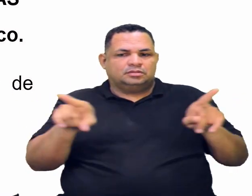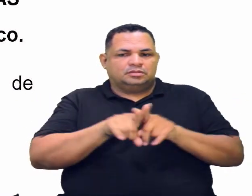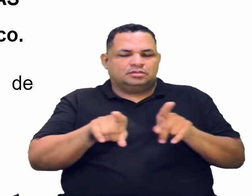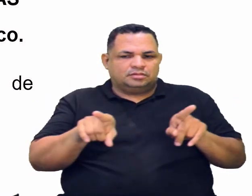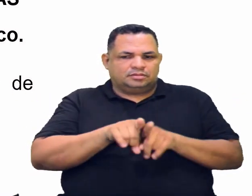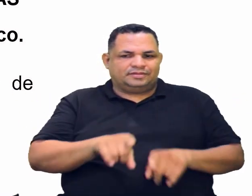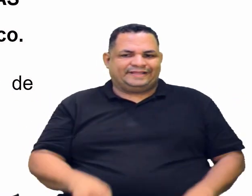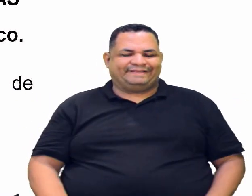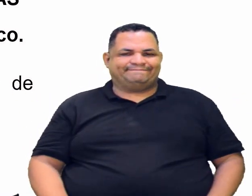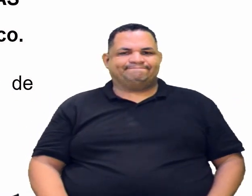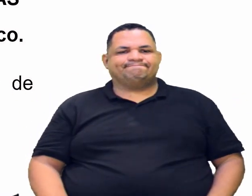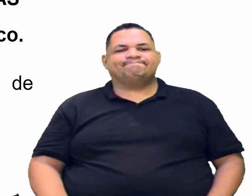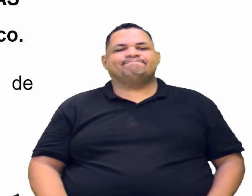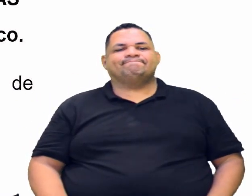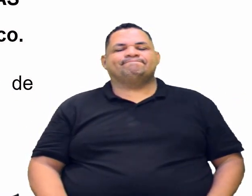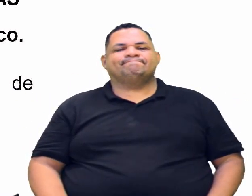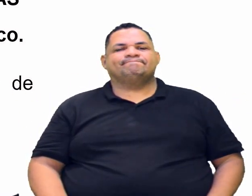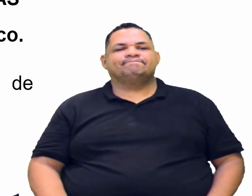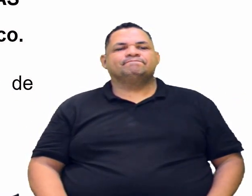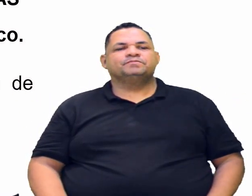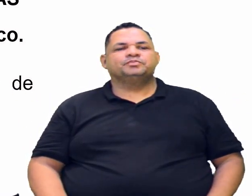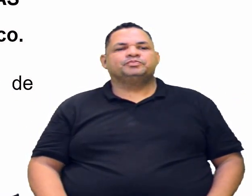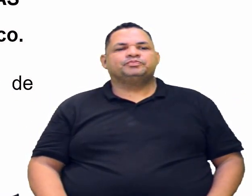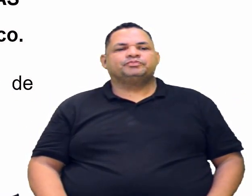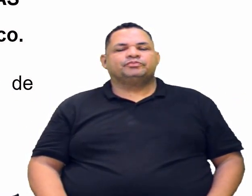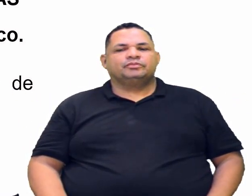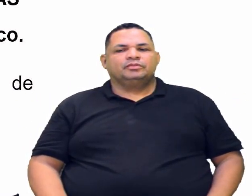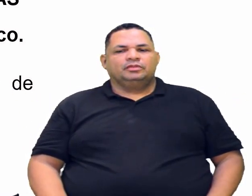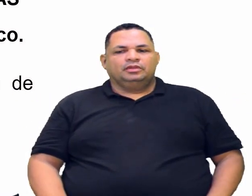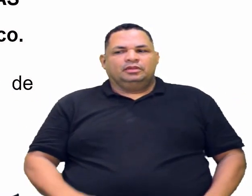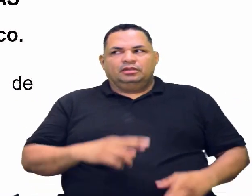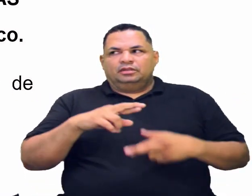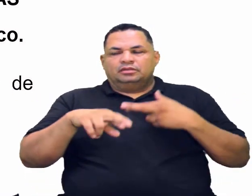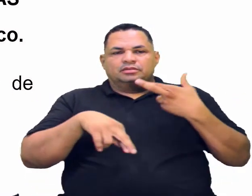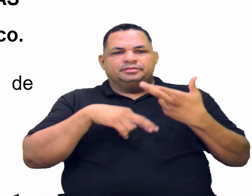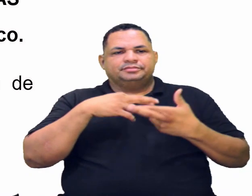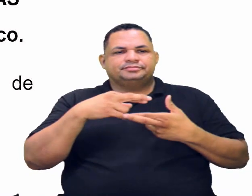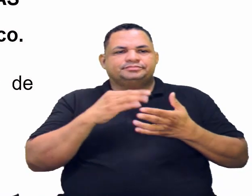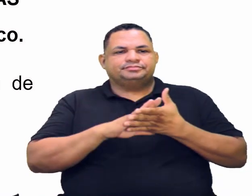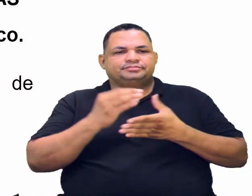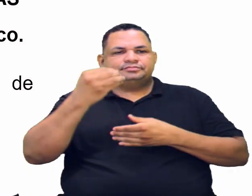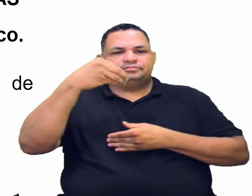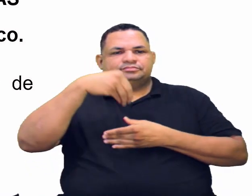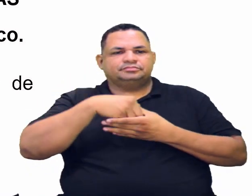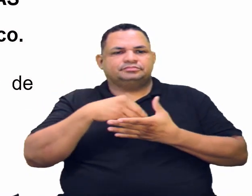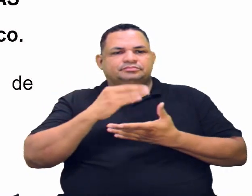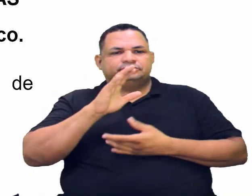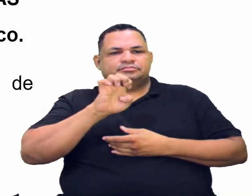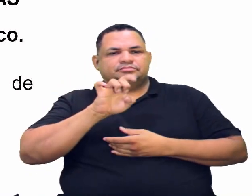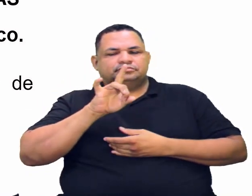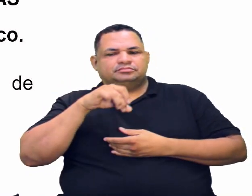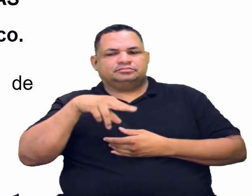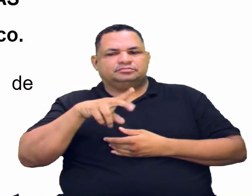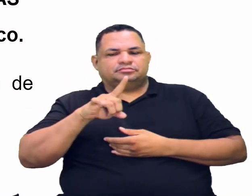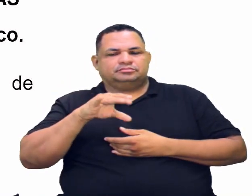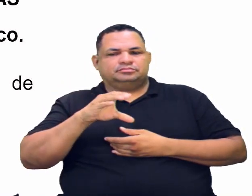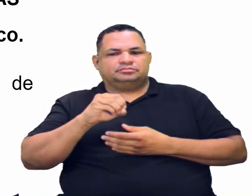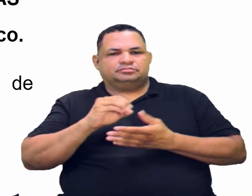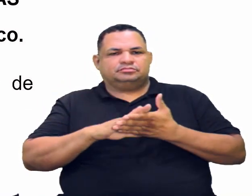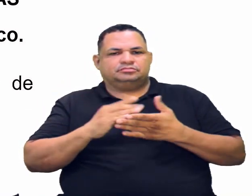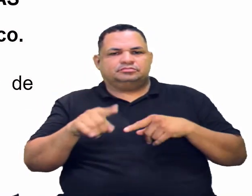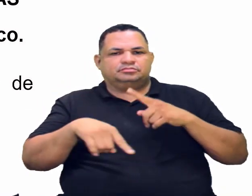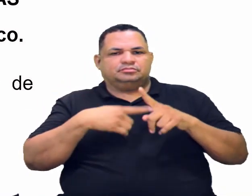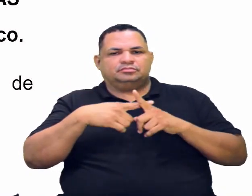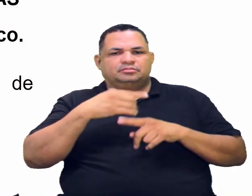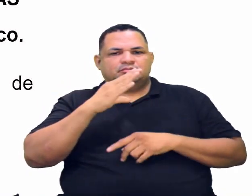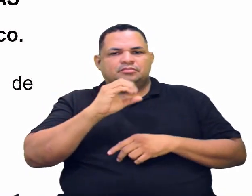E na reação dos alcenos, a gente viu que aqui dentro, a gente tem a reação do alceno com o